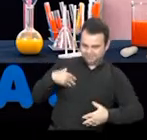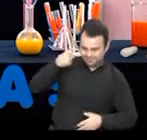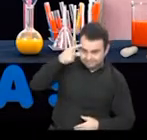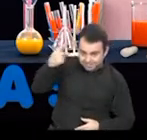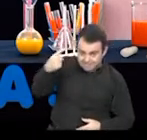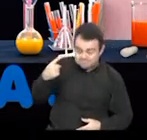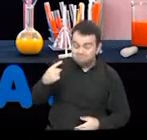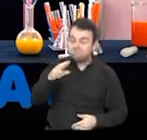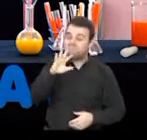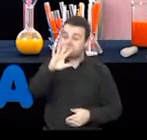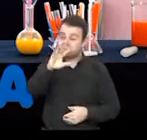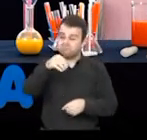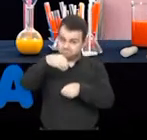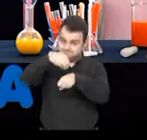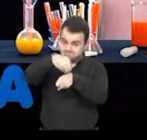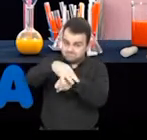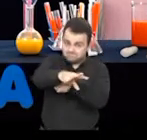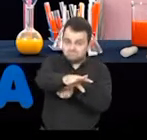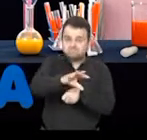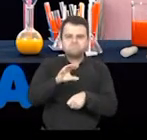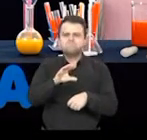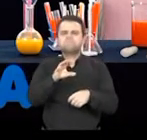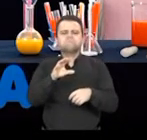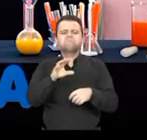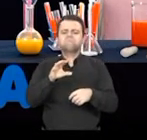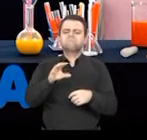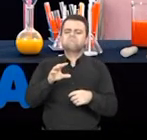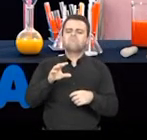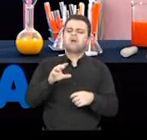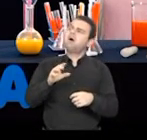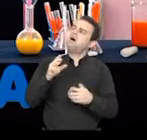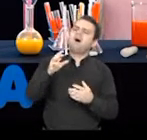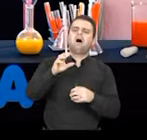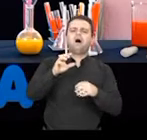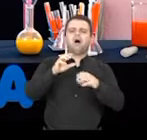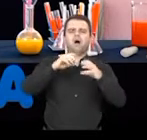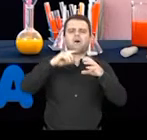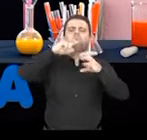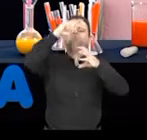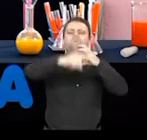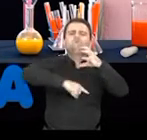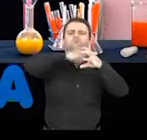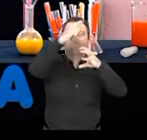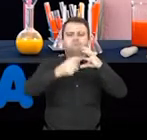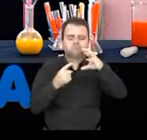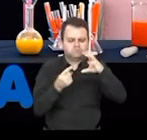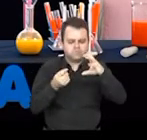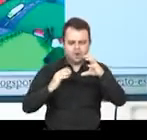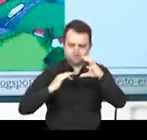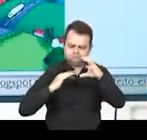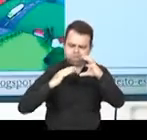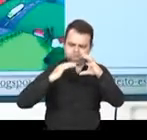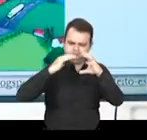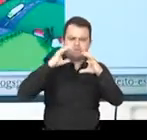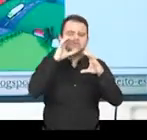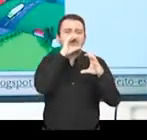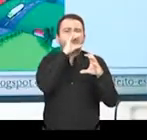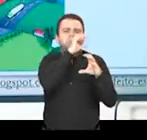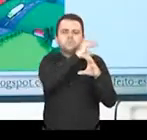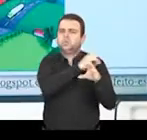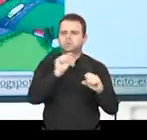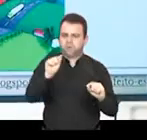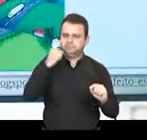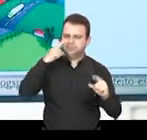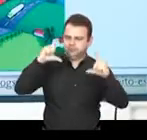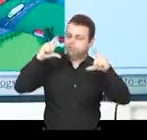disso, eu preciso falar para vocês o que é aquecimento global. Nós temos um efeito natural no